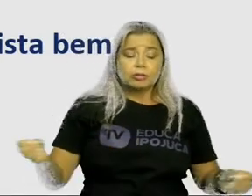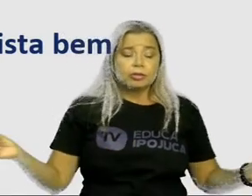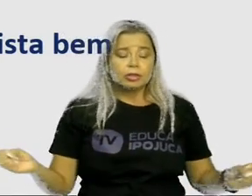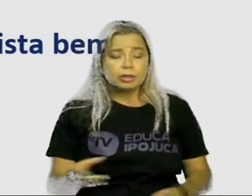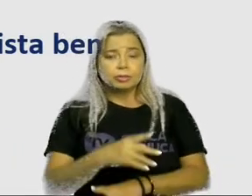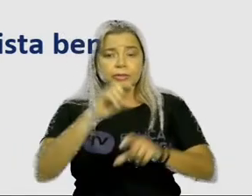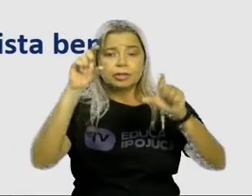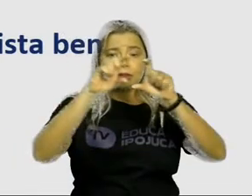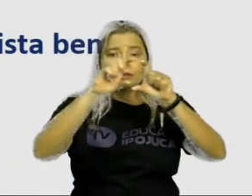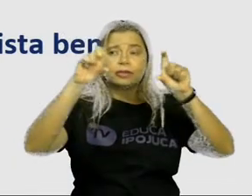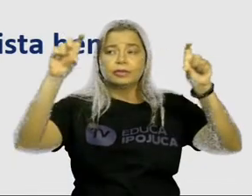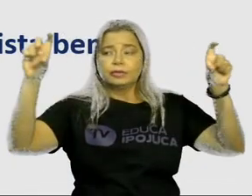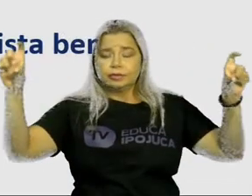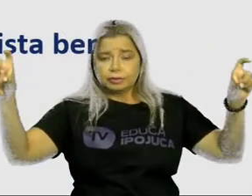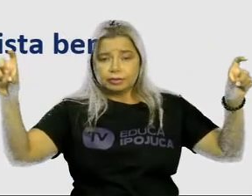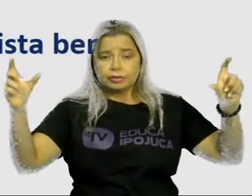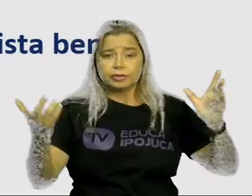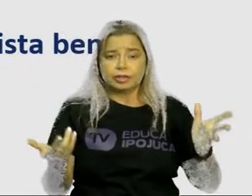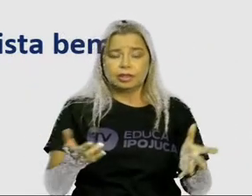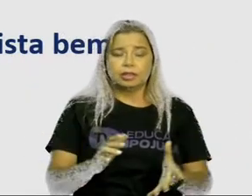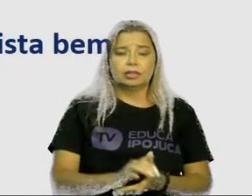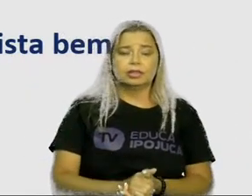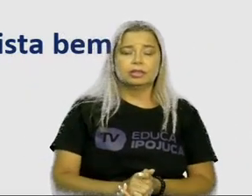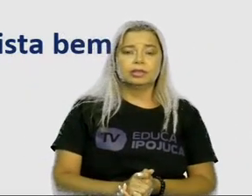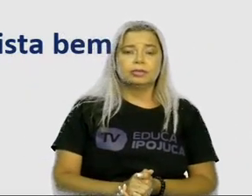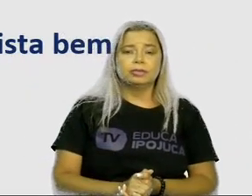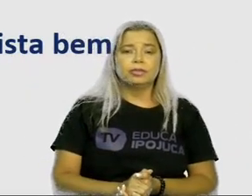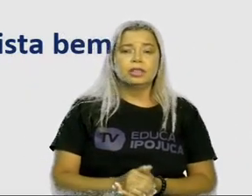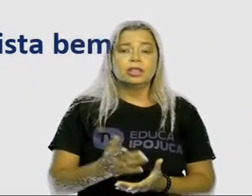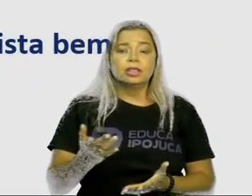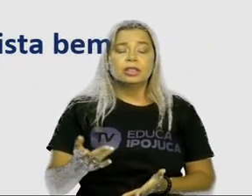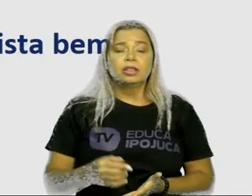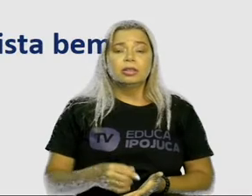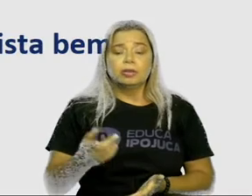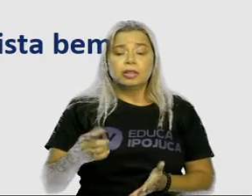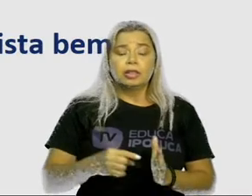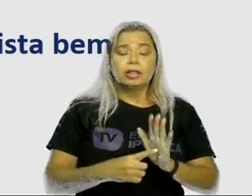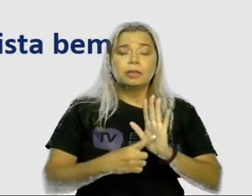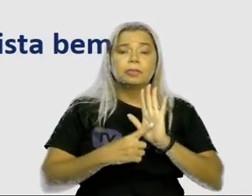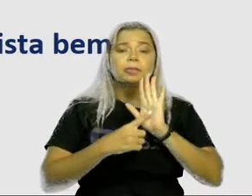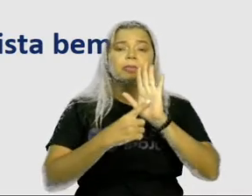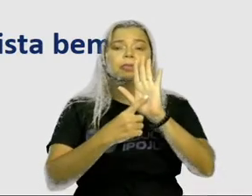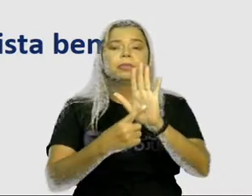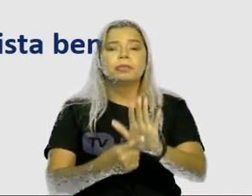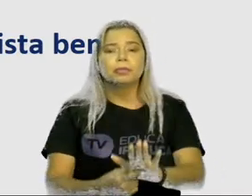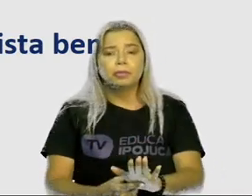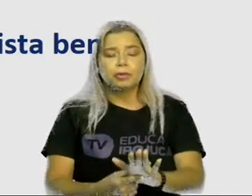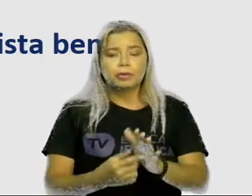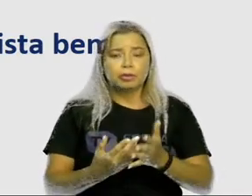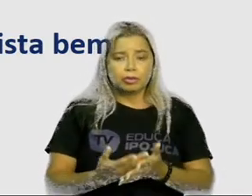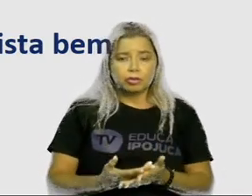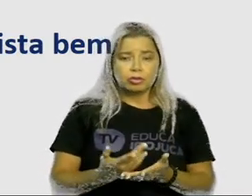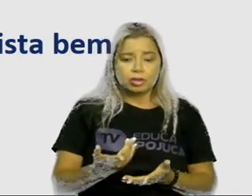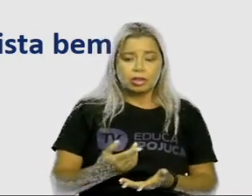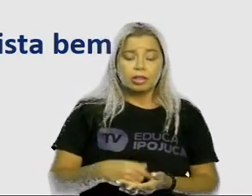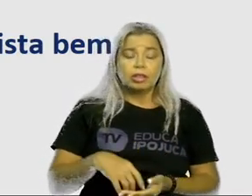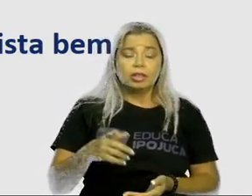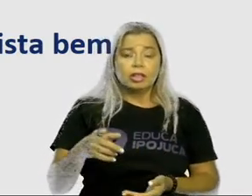gráfico que fecha um período. Indica uma pausa de longa duração.